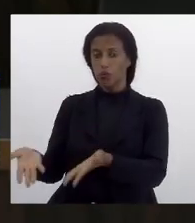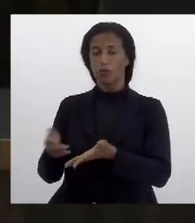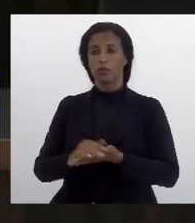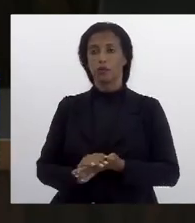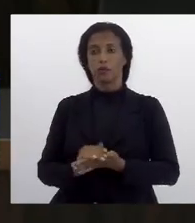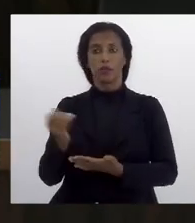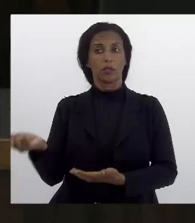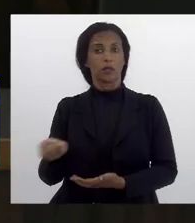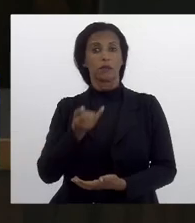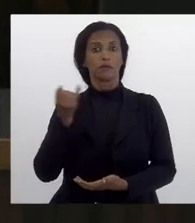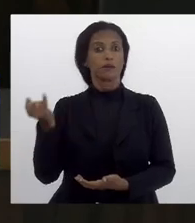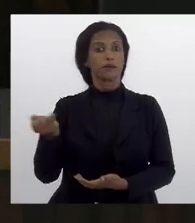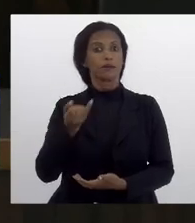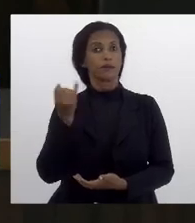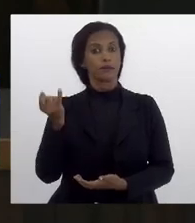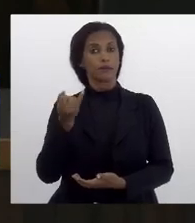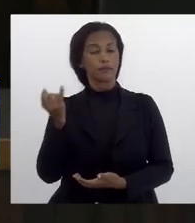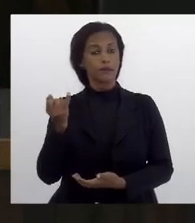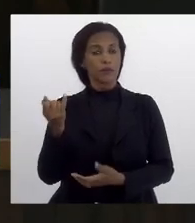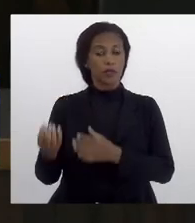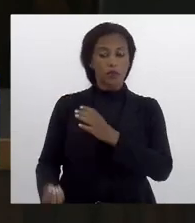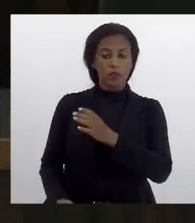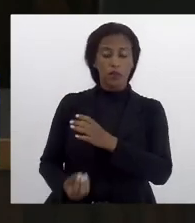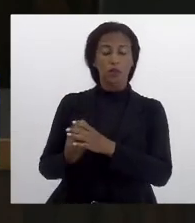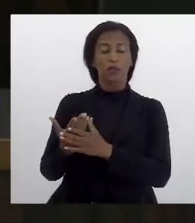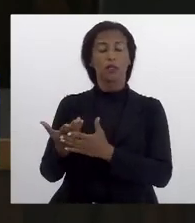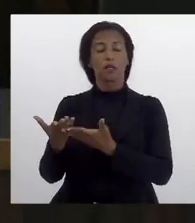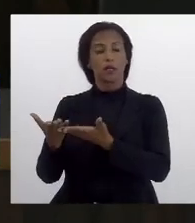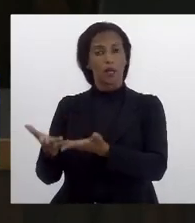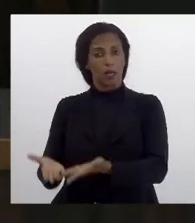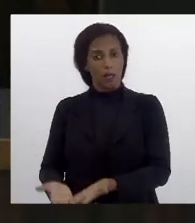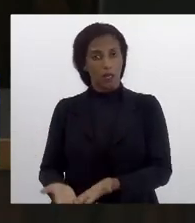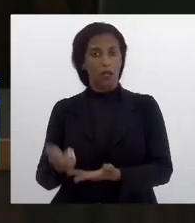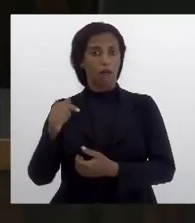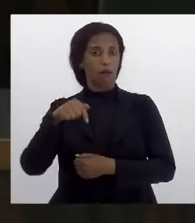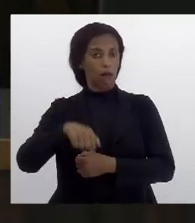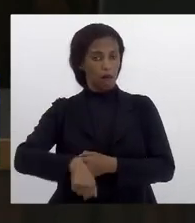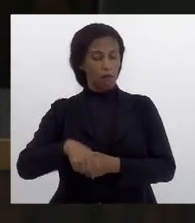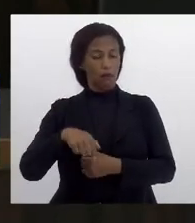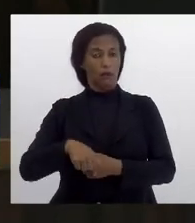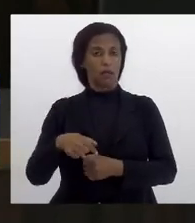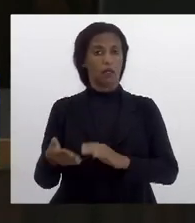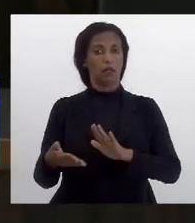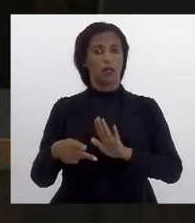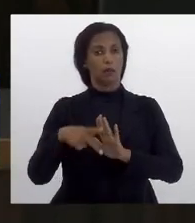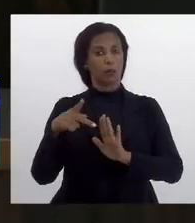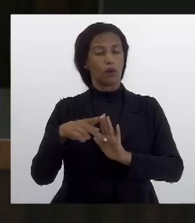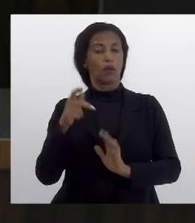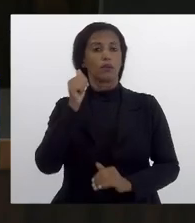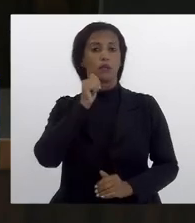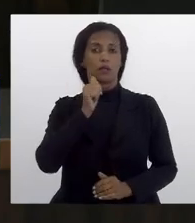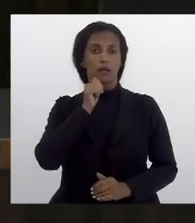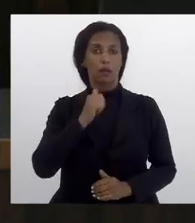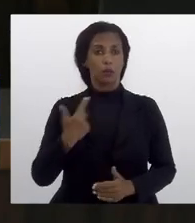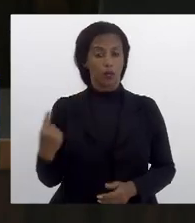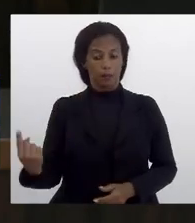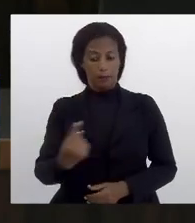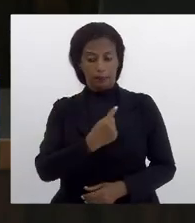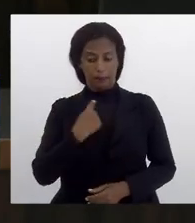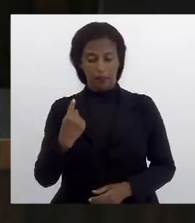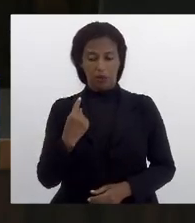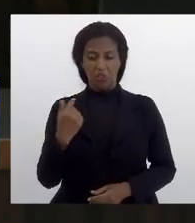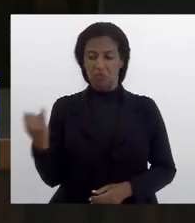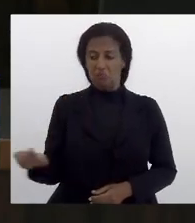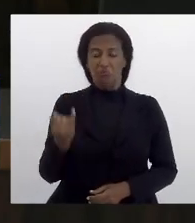importância da instalação da aqui da da procuradoria da mulher para nós não